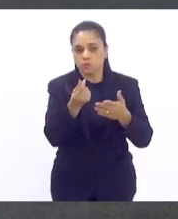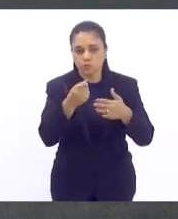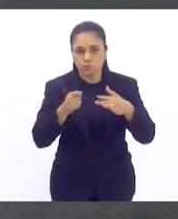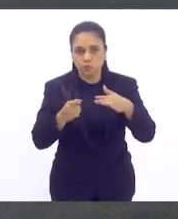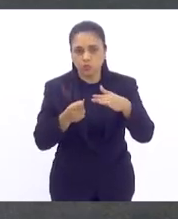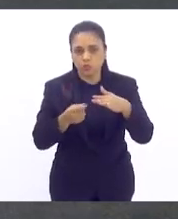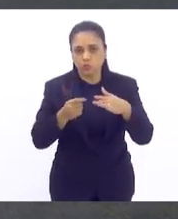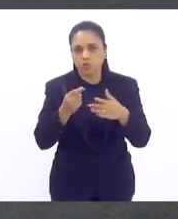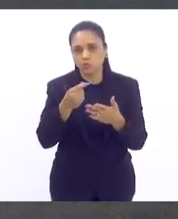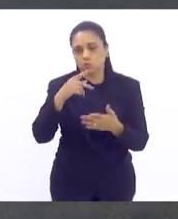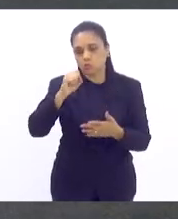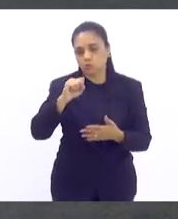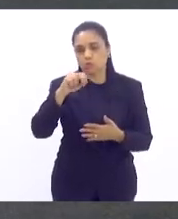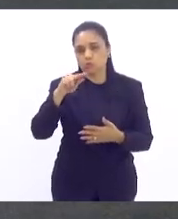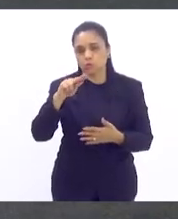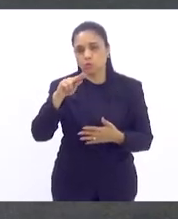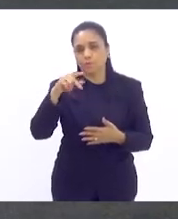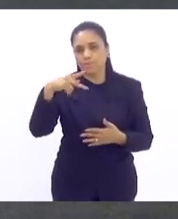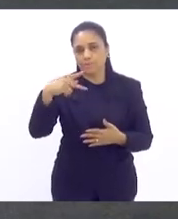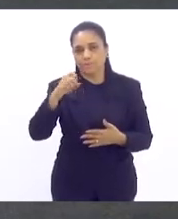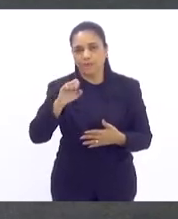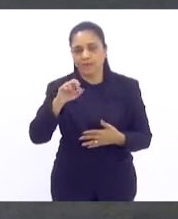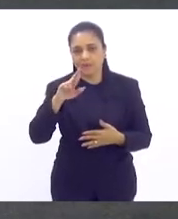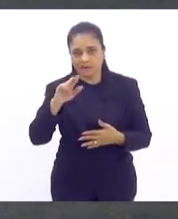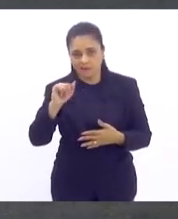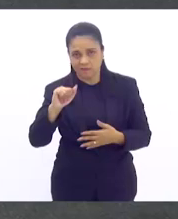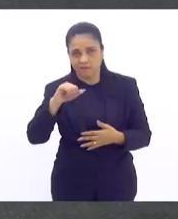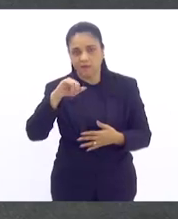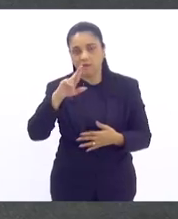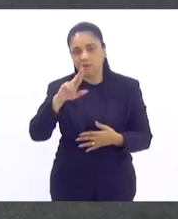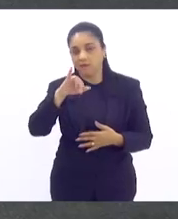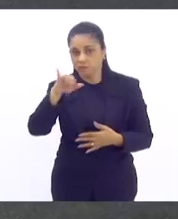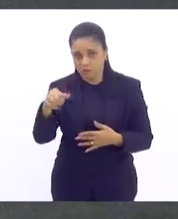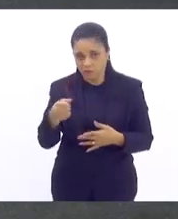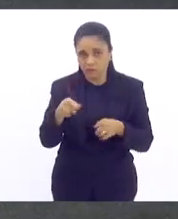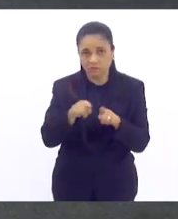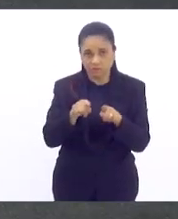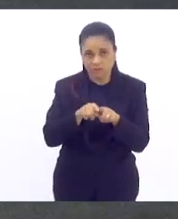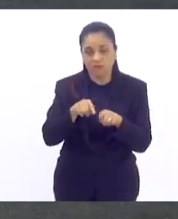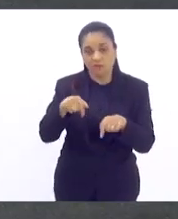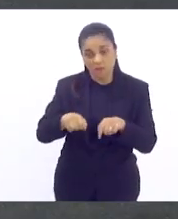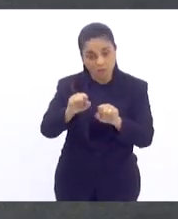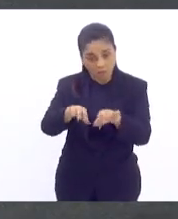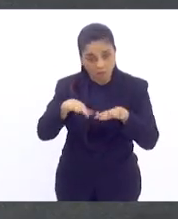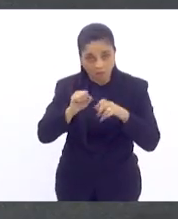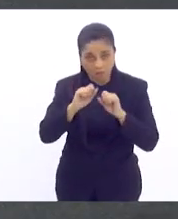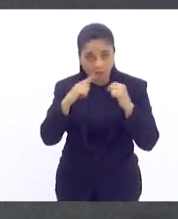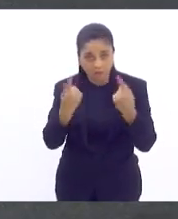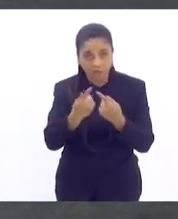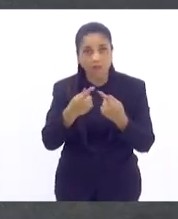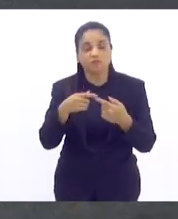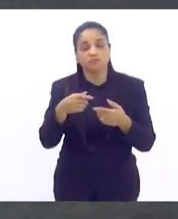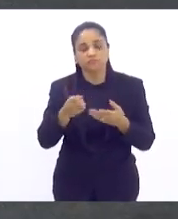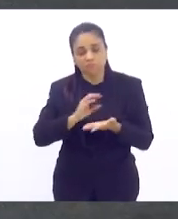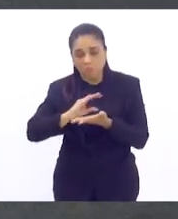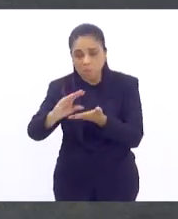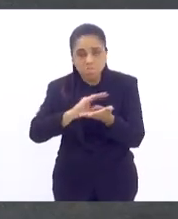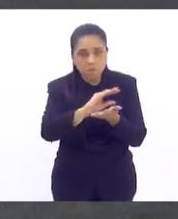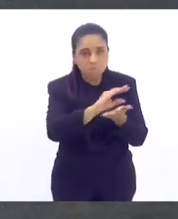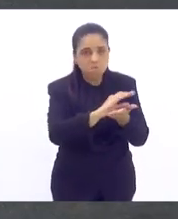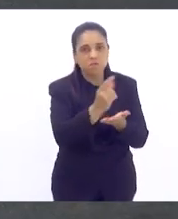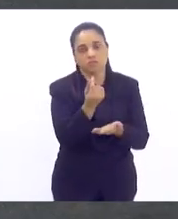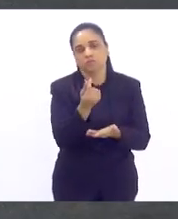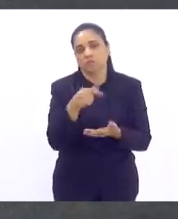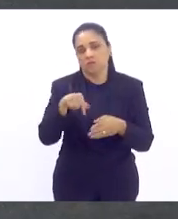mínimo para essa população sobreviver, e graças a essa casa, esse é o maior programa de distribuição de renda do